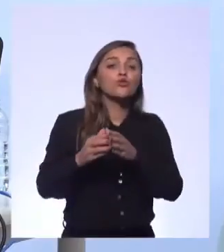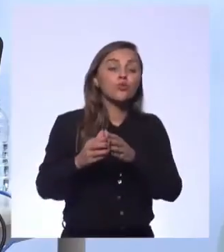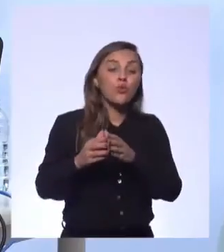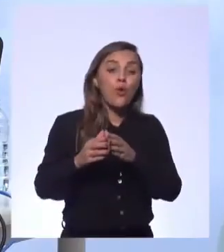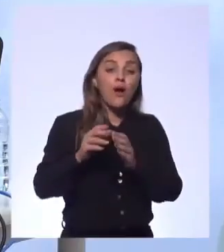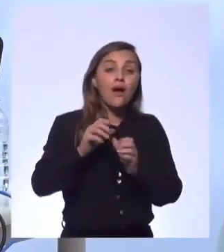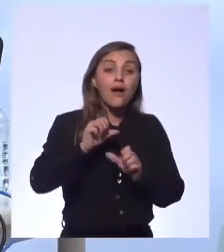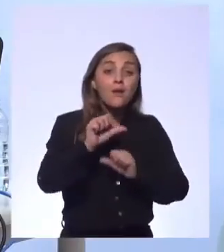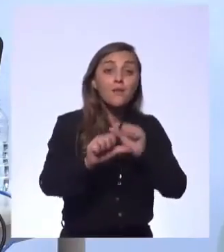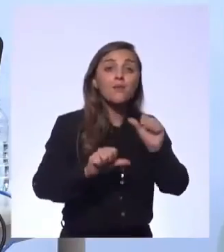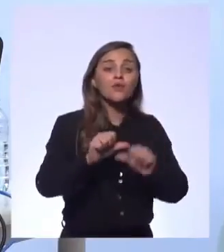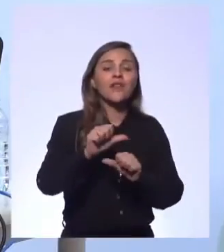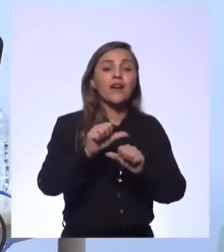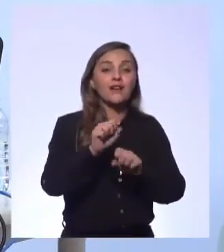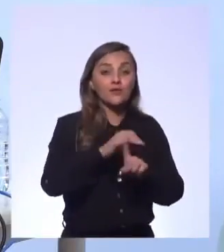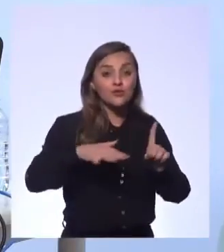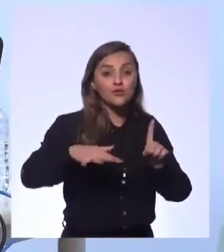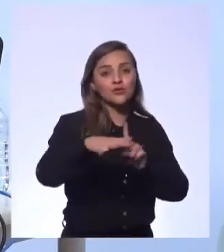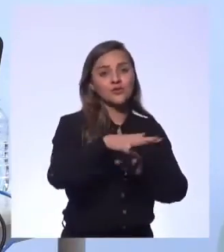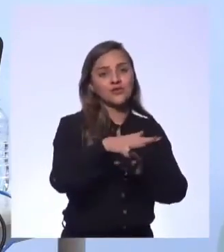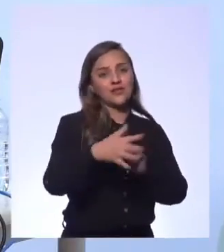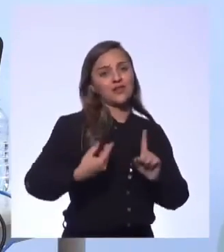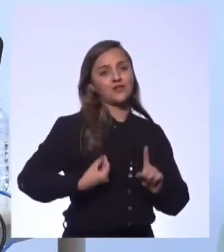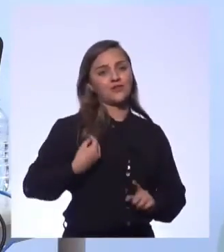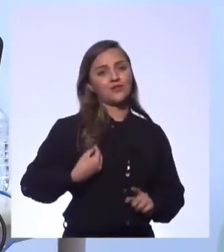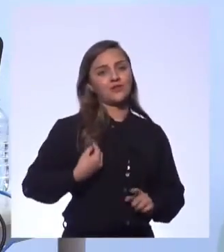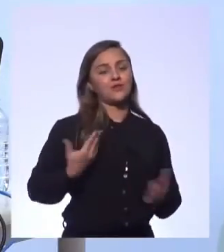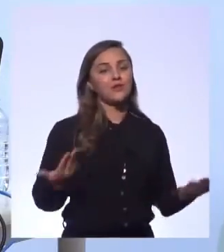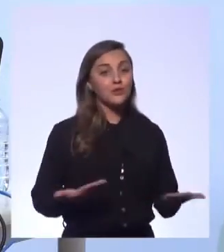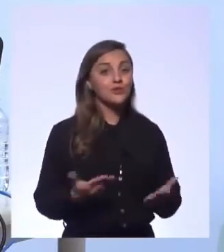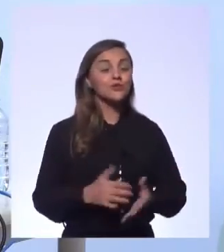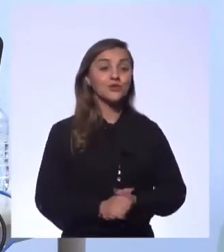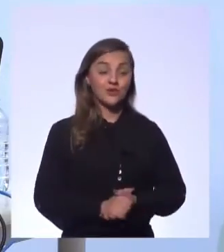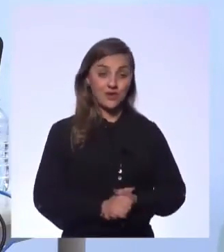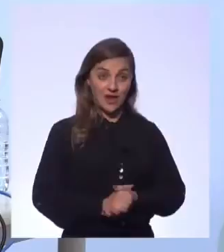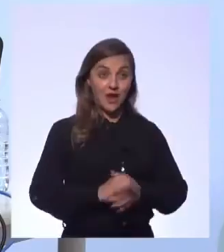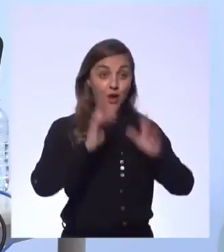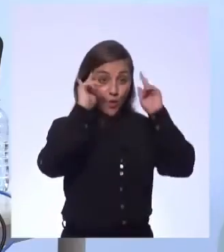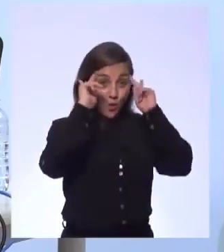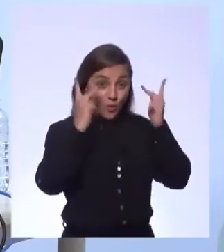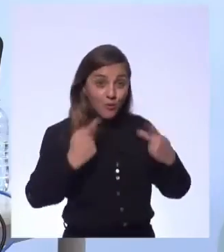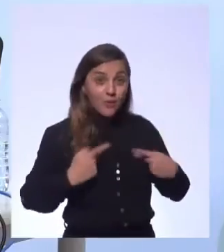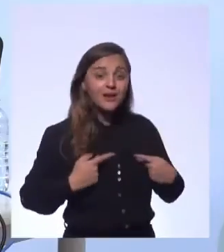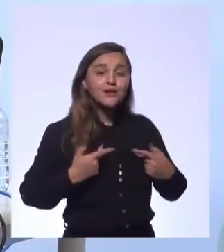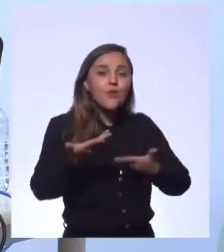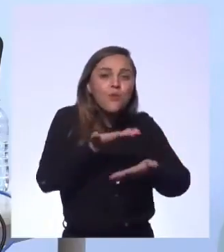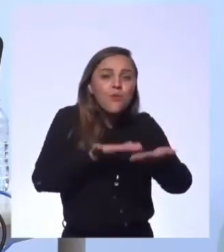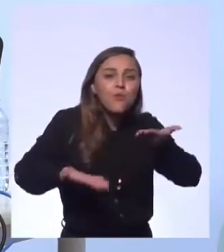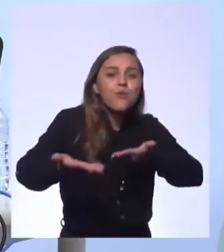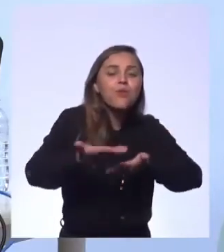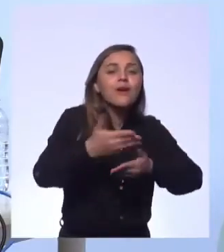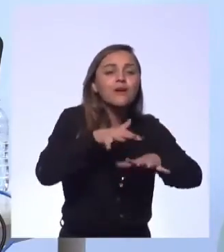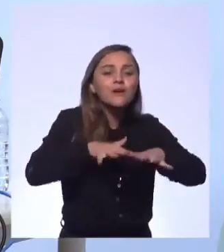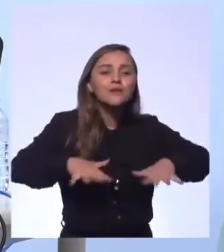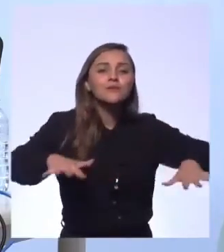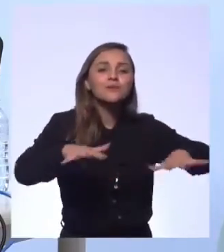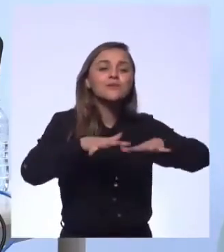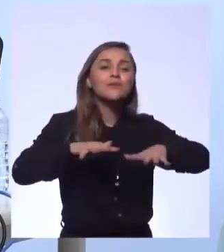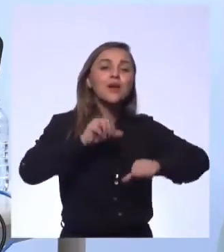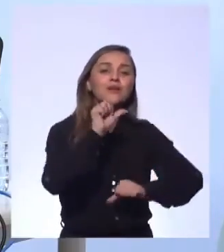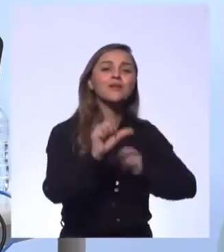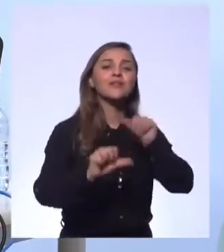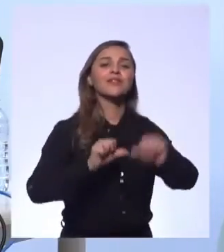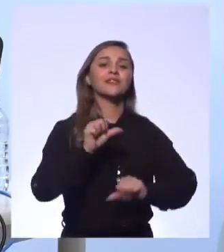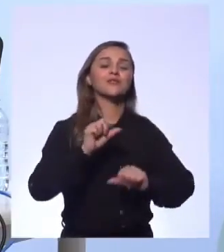Olha novamente a figura do trabalho aparecendo aí. Perfeito. É o ser humano interagindo com o meio, transformando o meio que ele vive. Por isso que a gente fala a